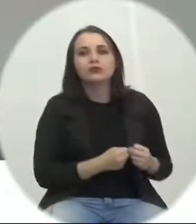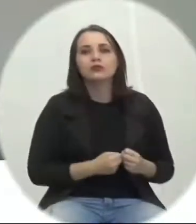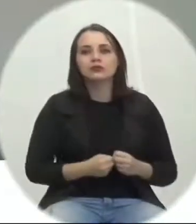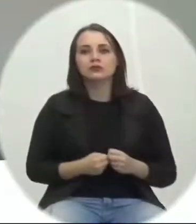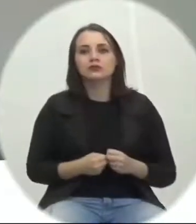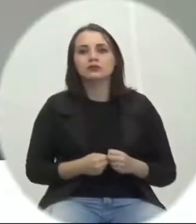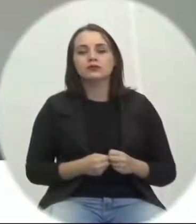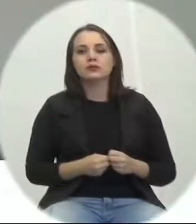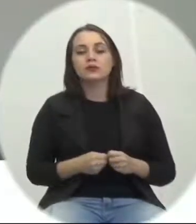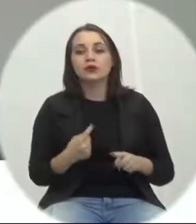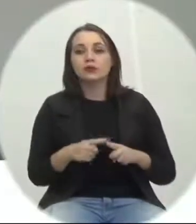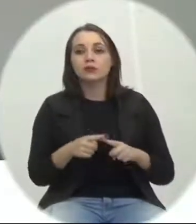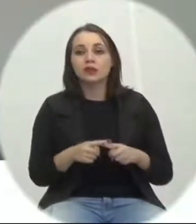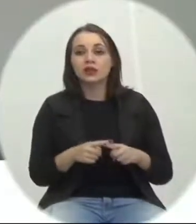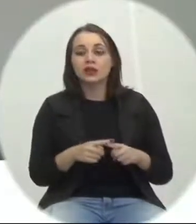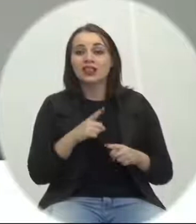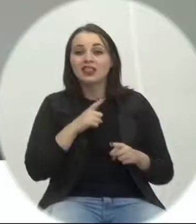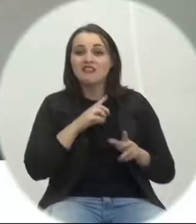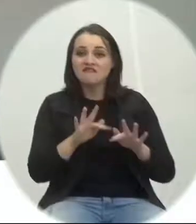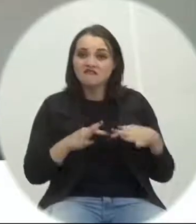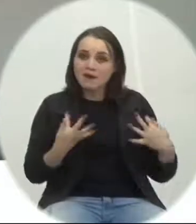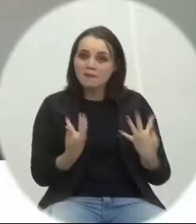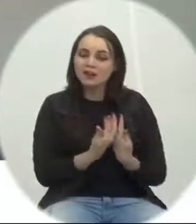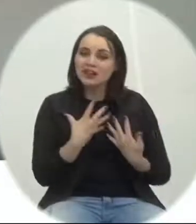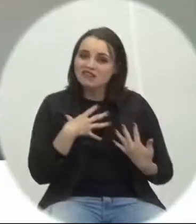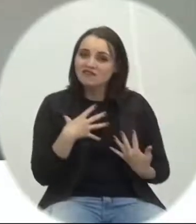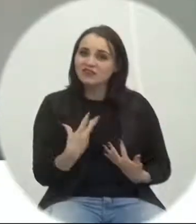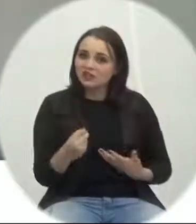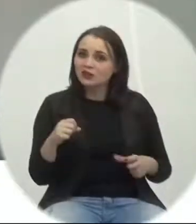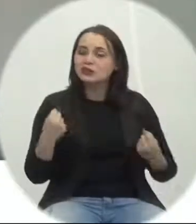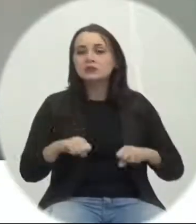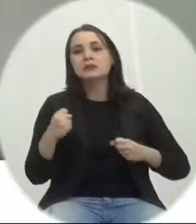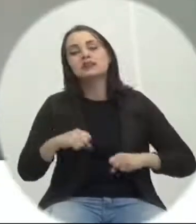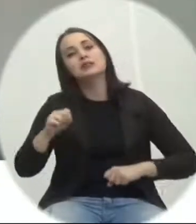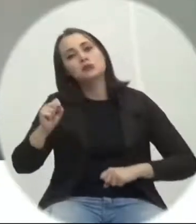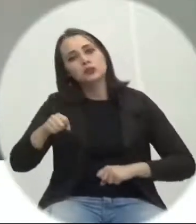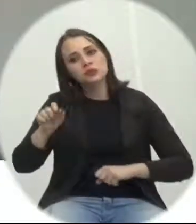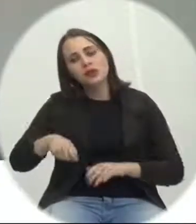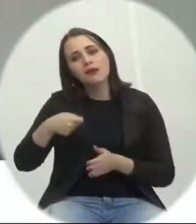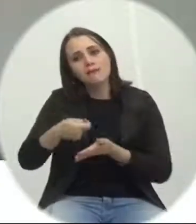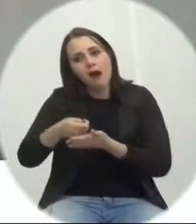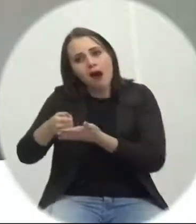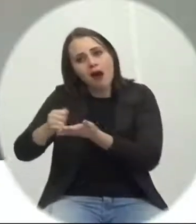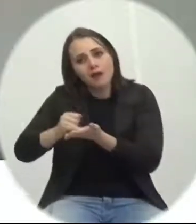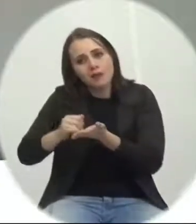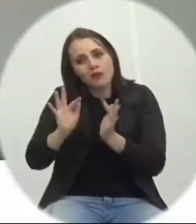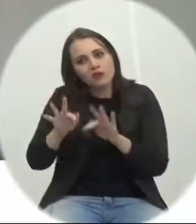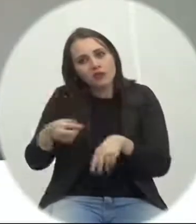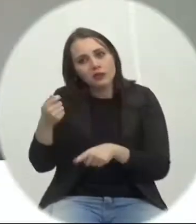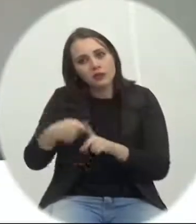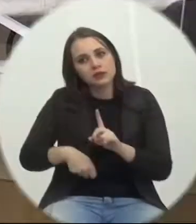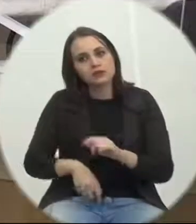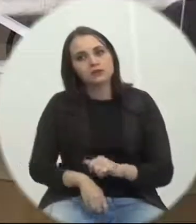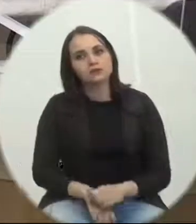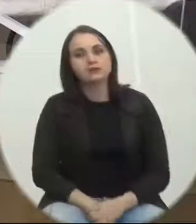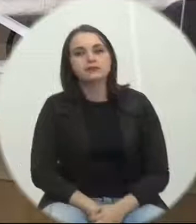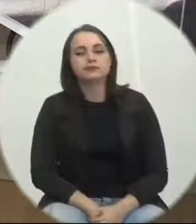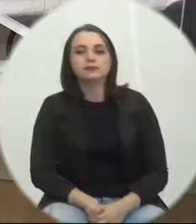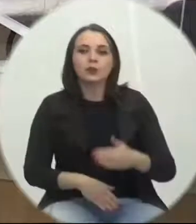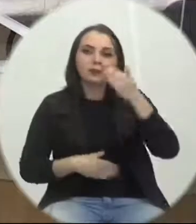famílias, filhos e que precisam cumprir com seus compromissos no final do mês. Obrigado, senhor presidente. Ok.